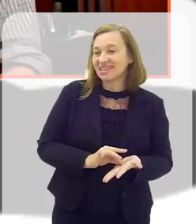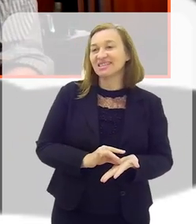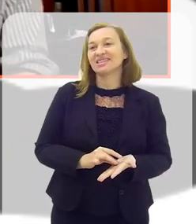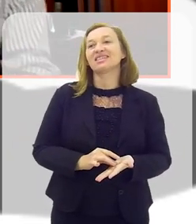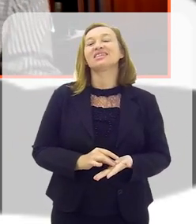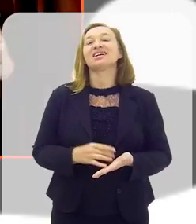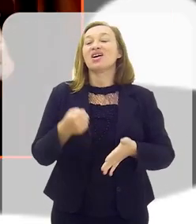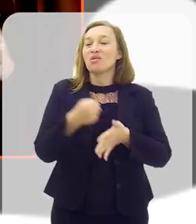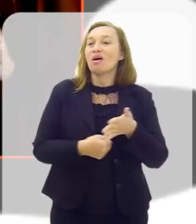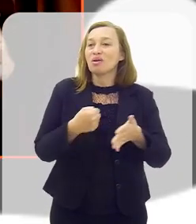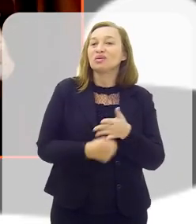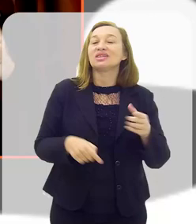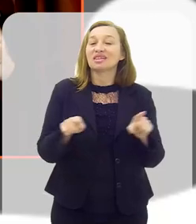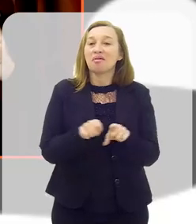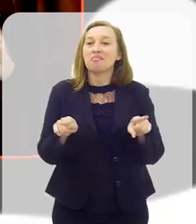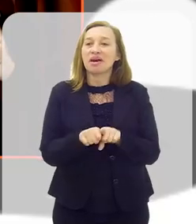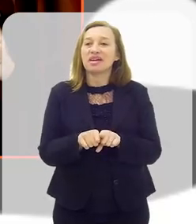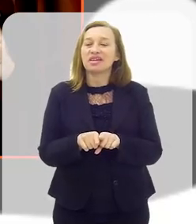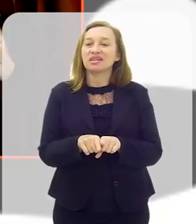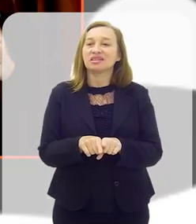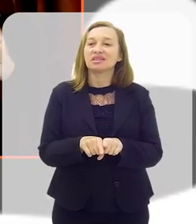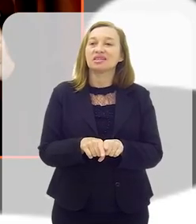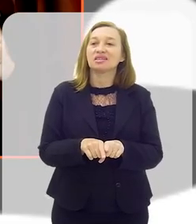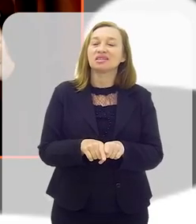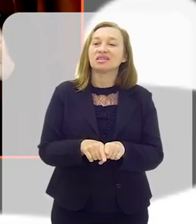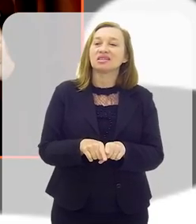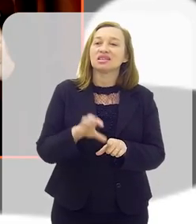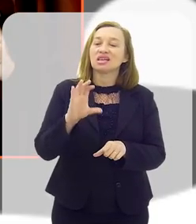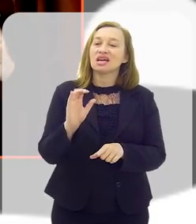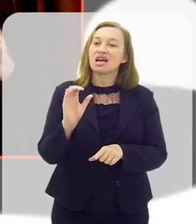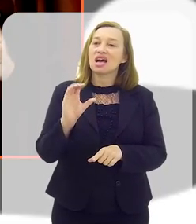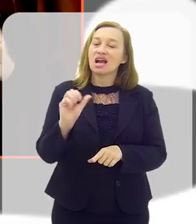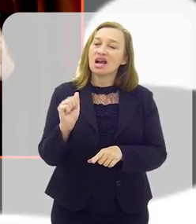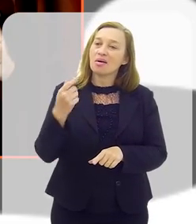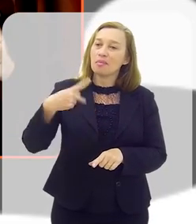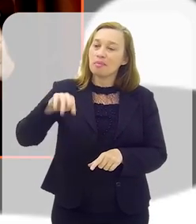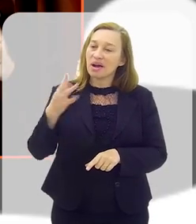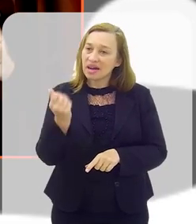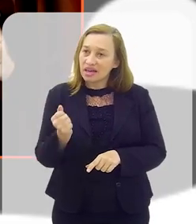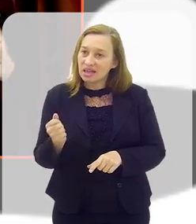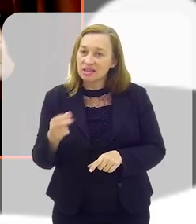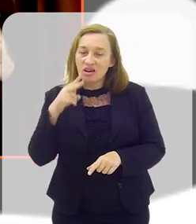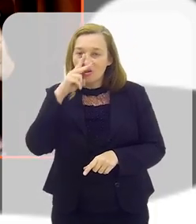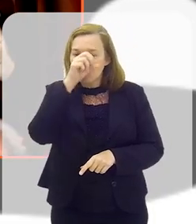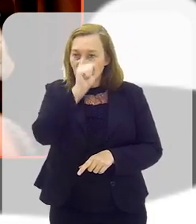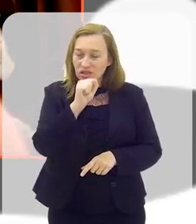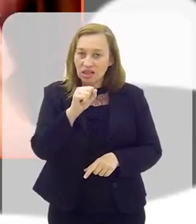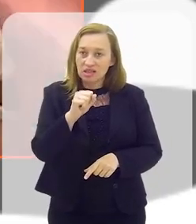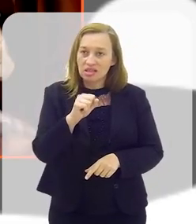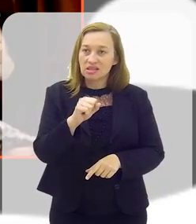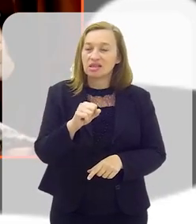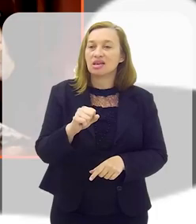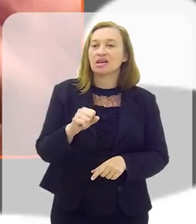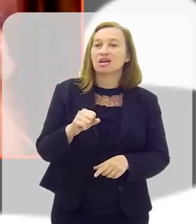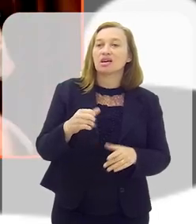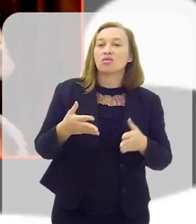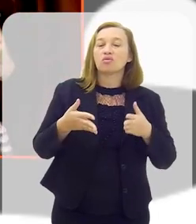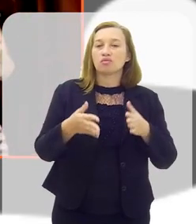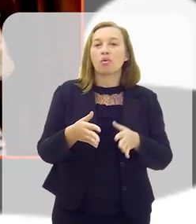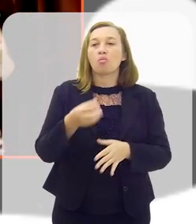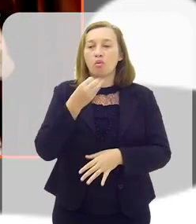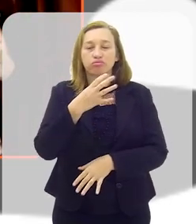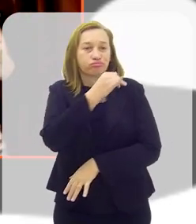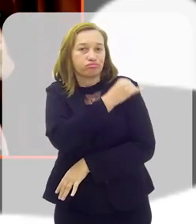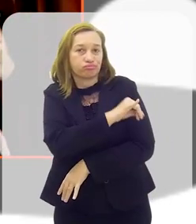E uma luta constante também, através de campanhas que a gente faz, para fortalecer uma imagem positiva do Rio de